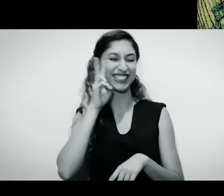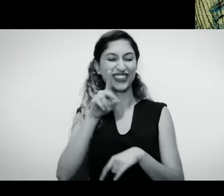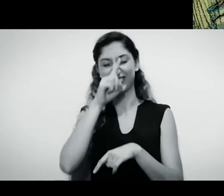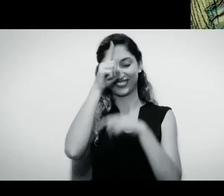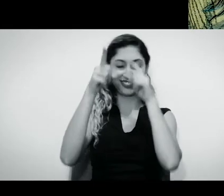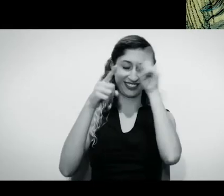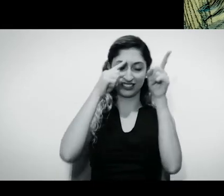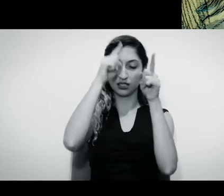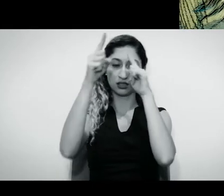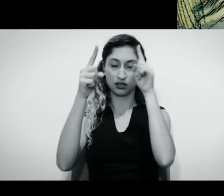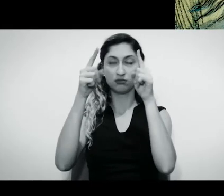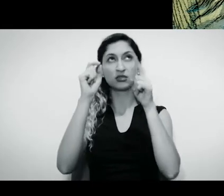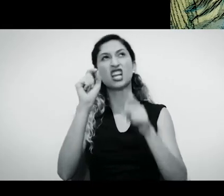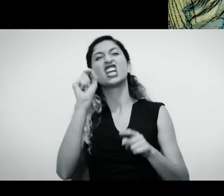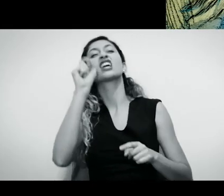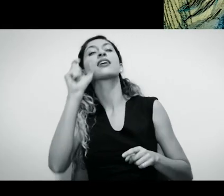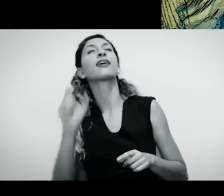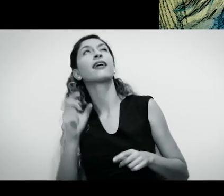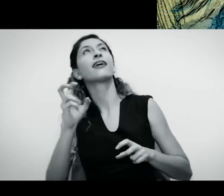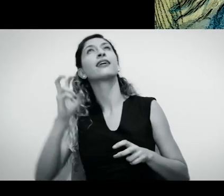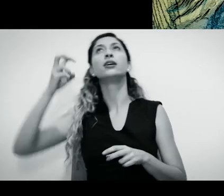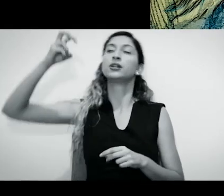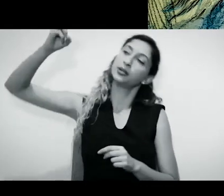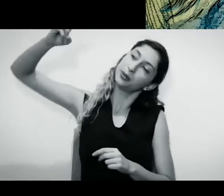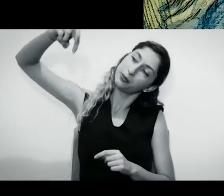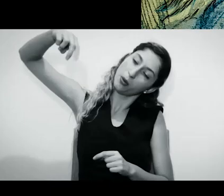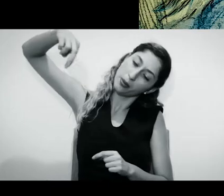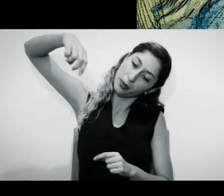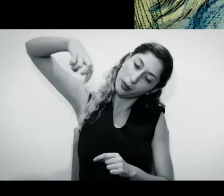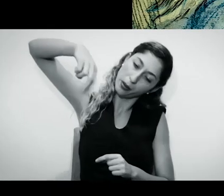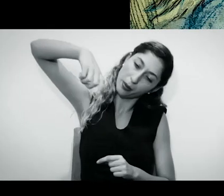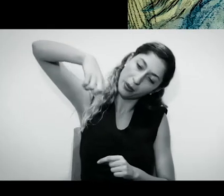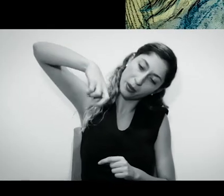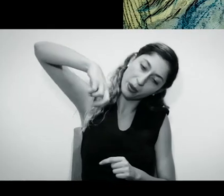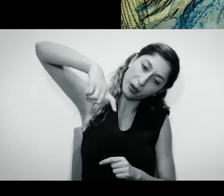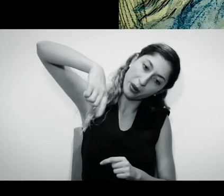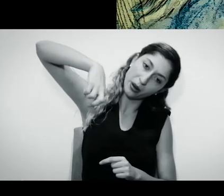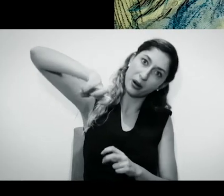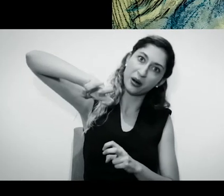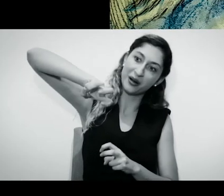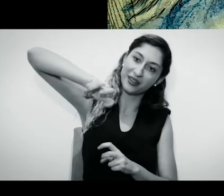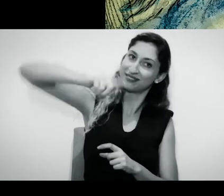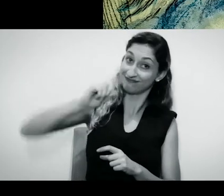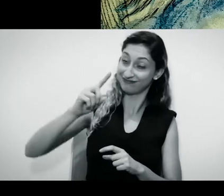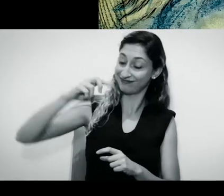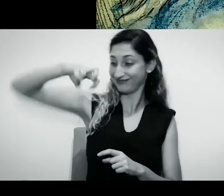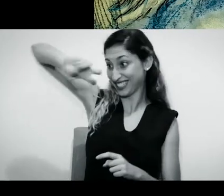vem do alto do morro, lá do alto da ladeira, vem plantando bananeira?